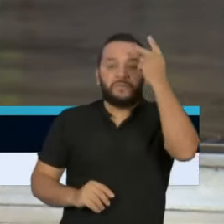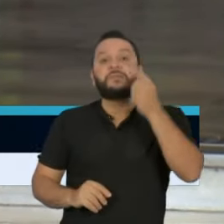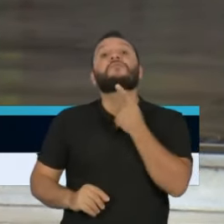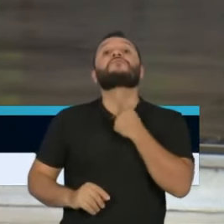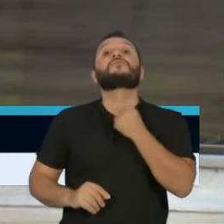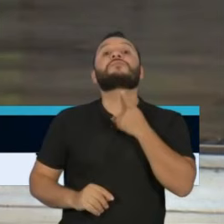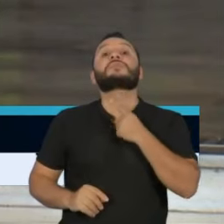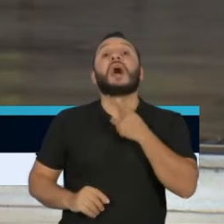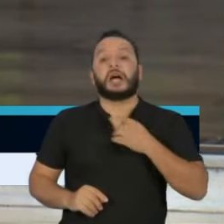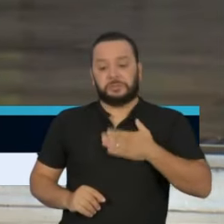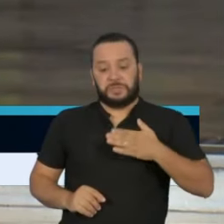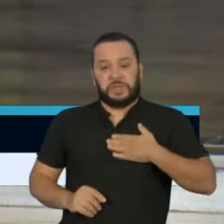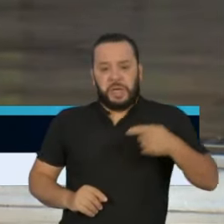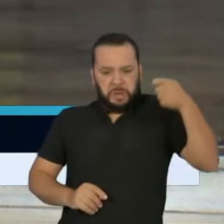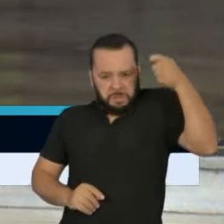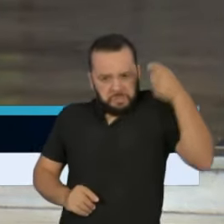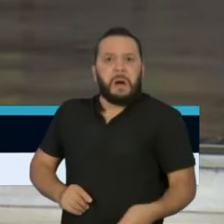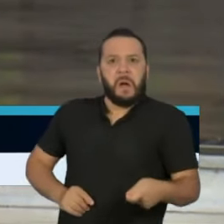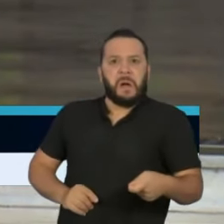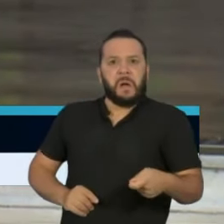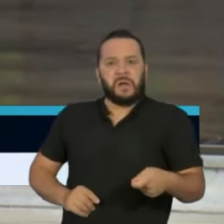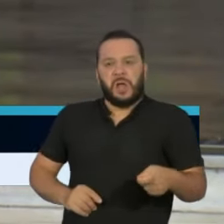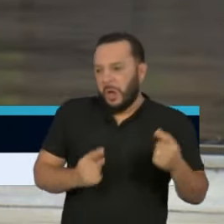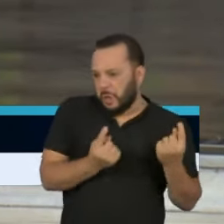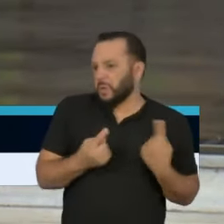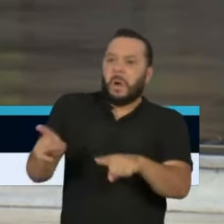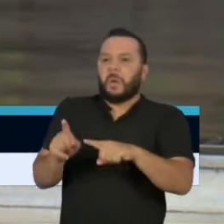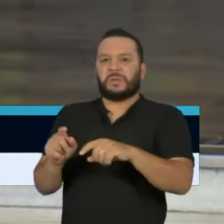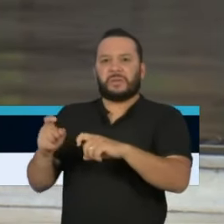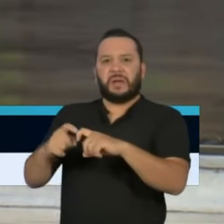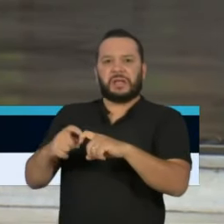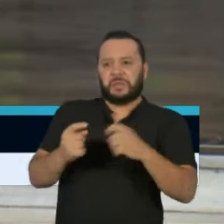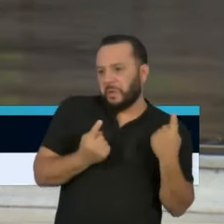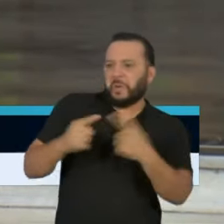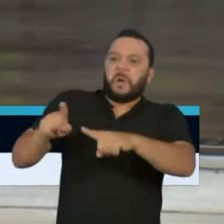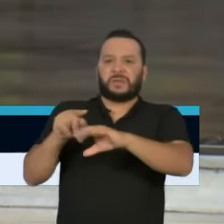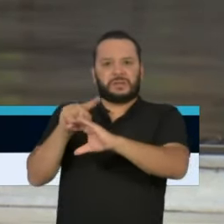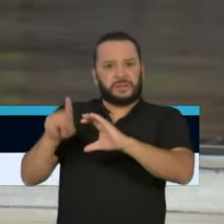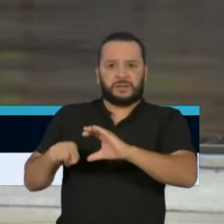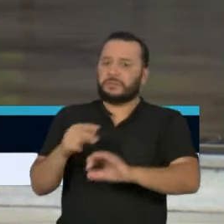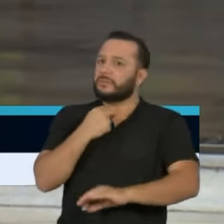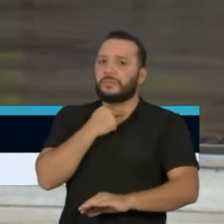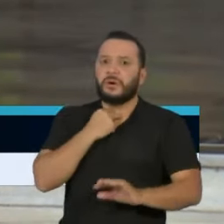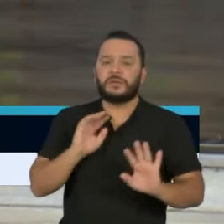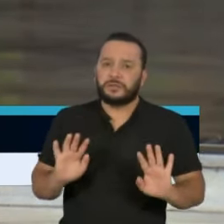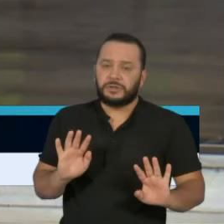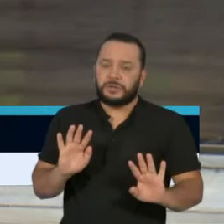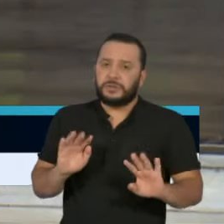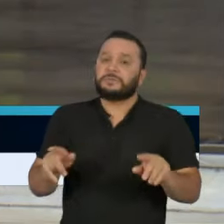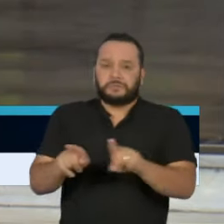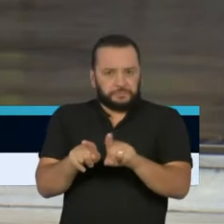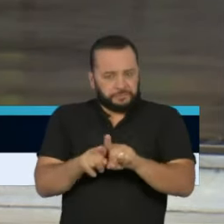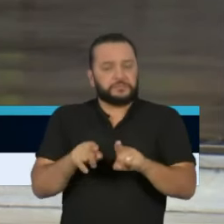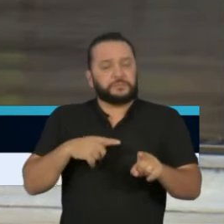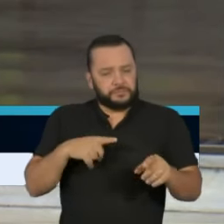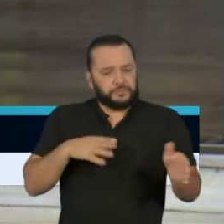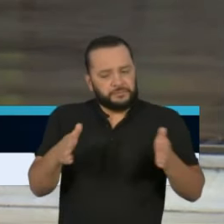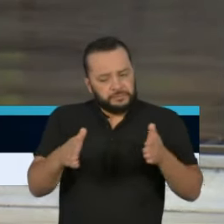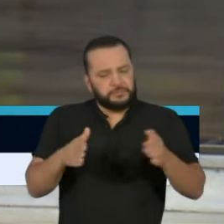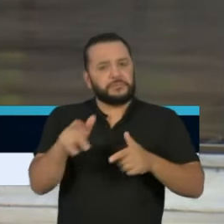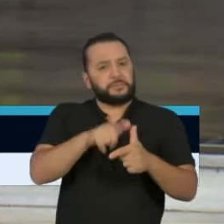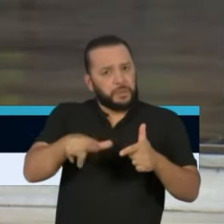e ameaçam aqueles que têm posição contrária. No momento de crise, no momento de dificuldade,